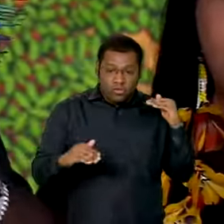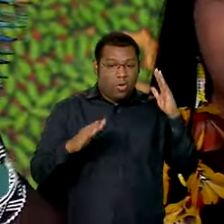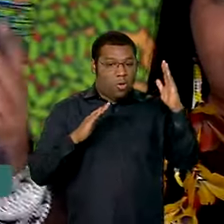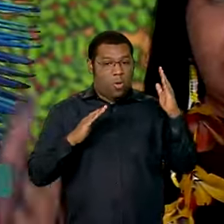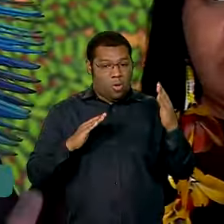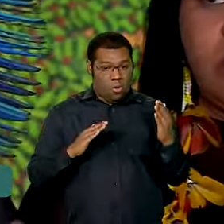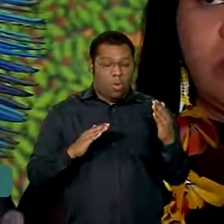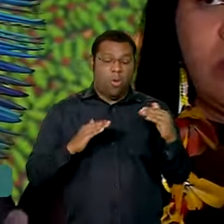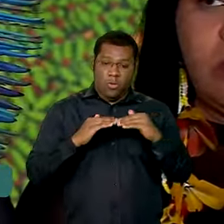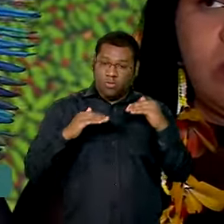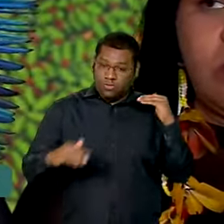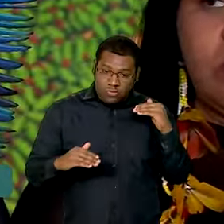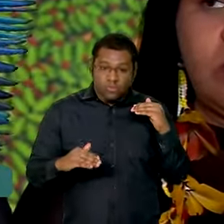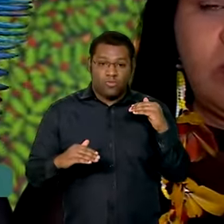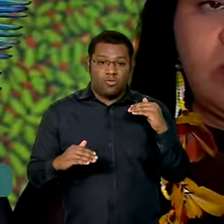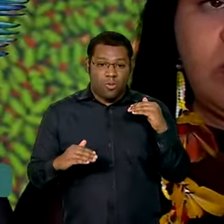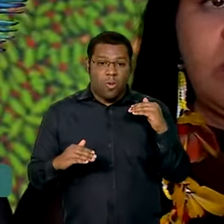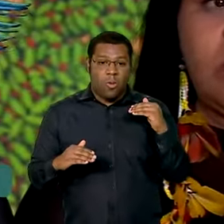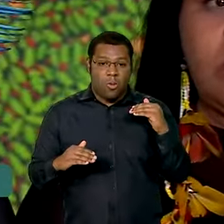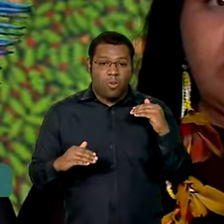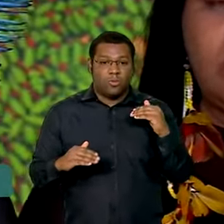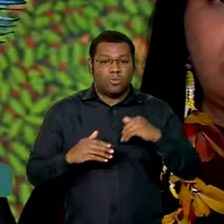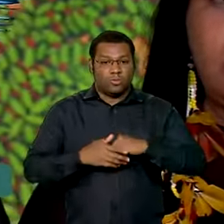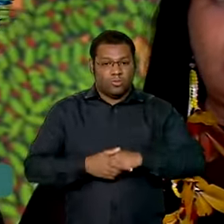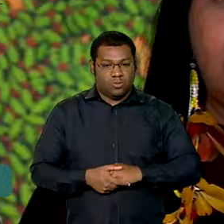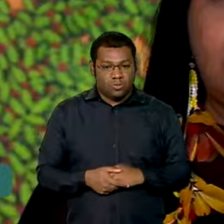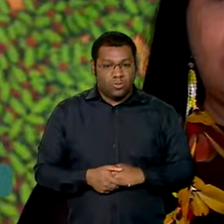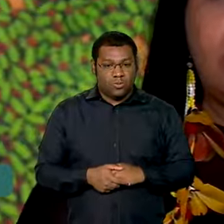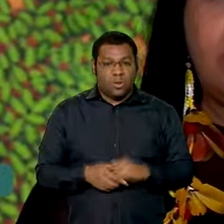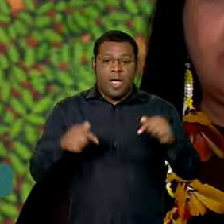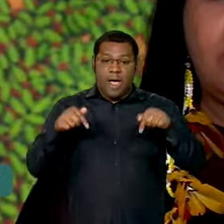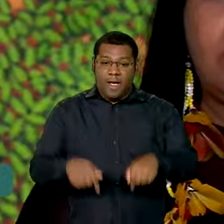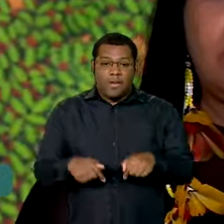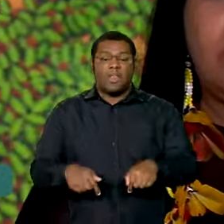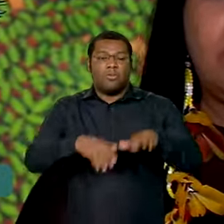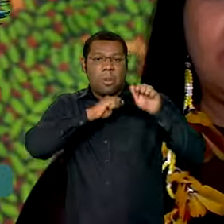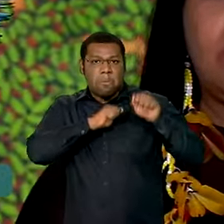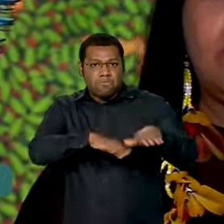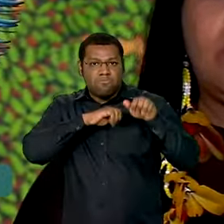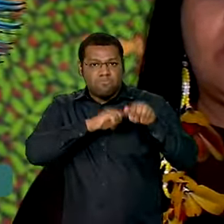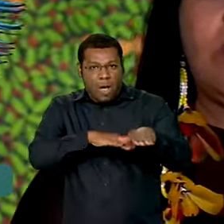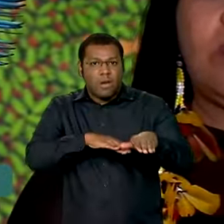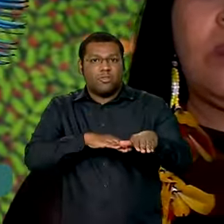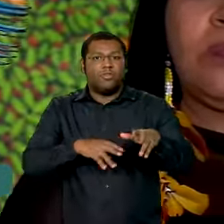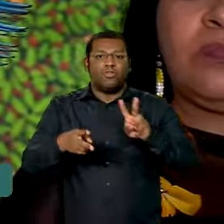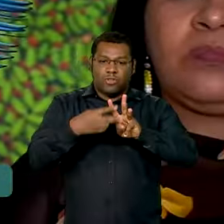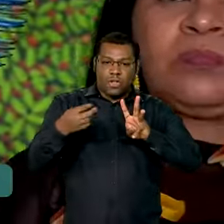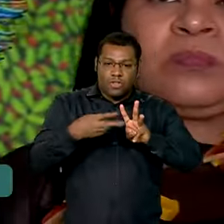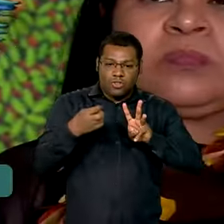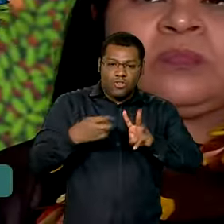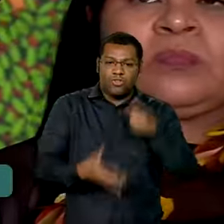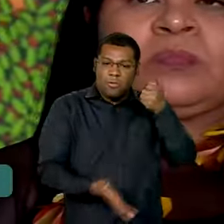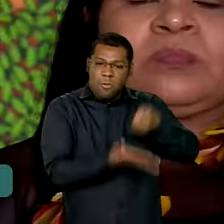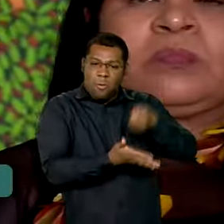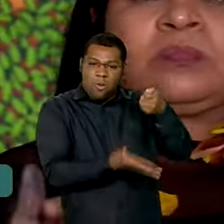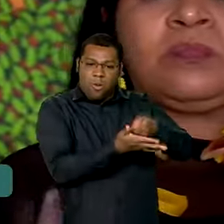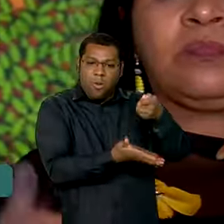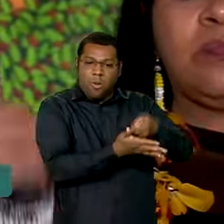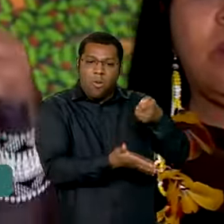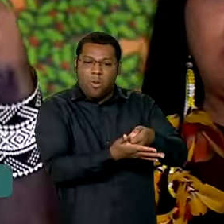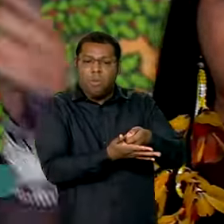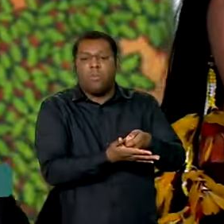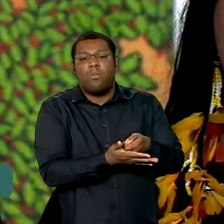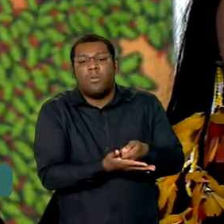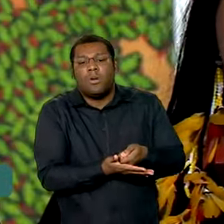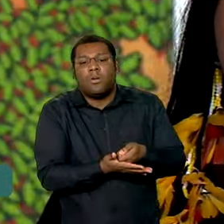esperamos que seja sanado, com essa força-tarefa que é uma cobrança do movimento indígena, inclusive, para